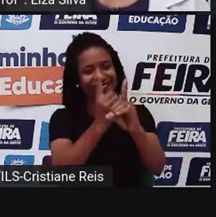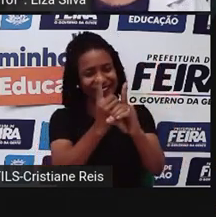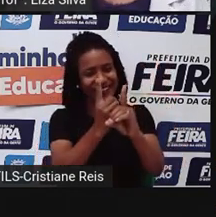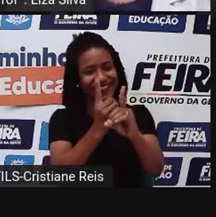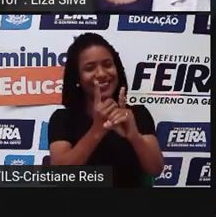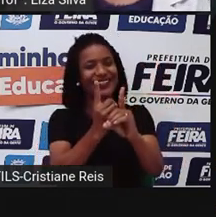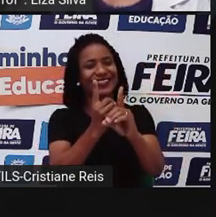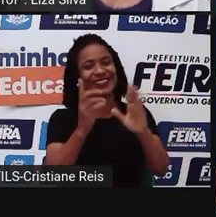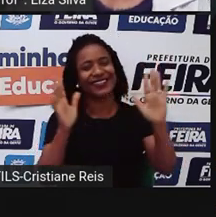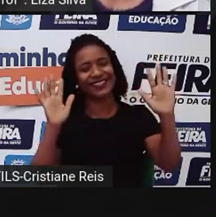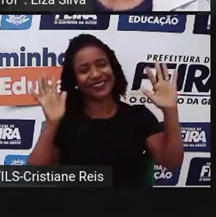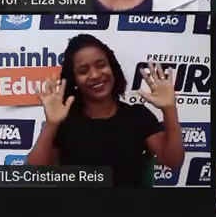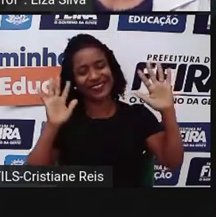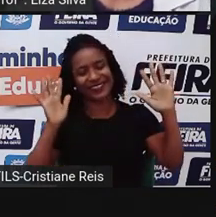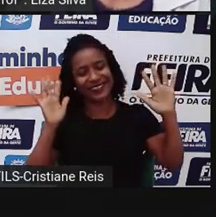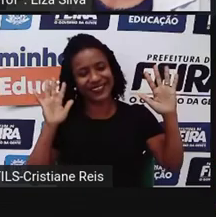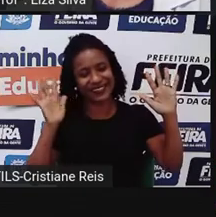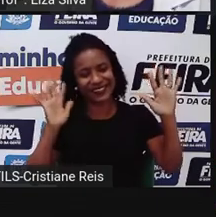vê no próximo encontro.